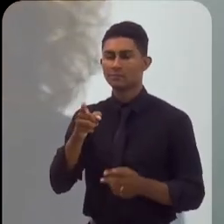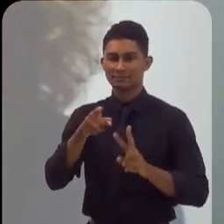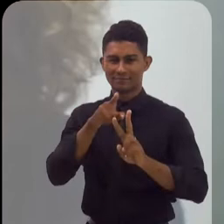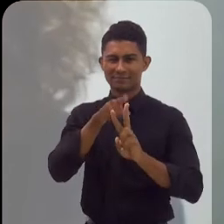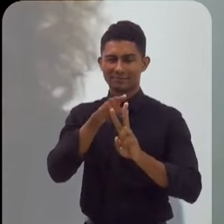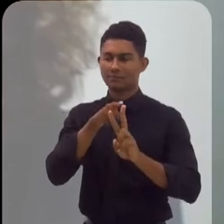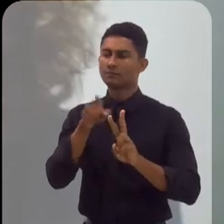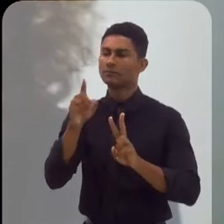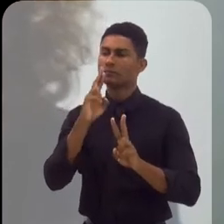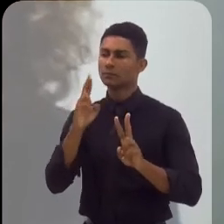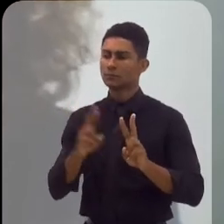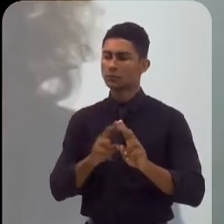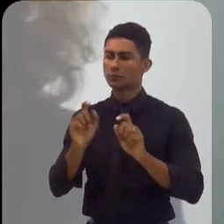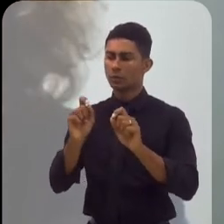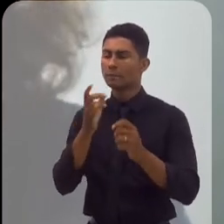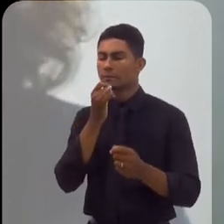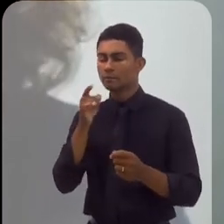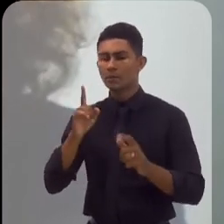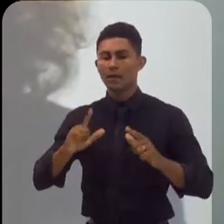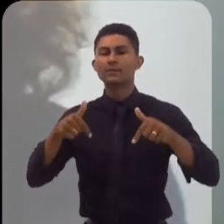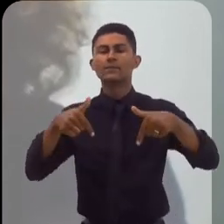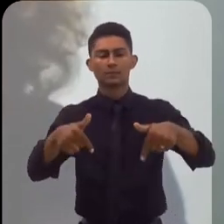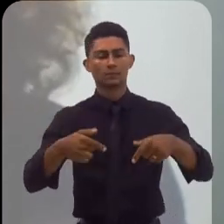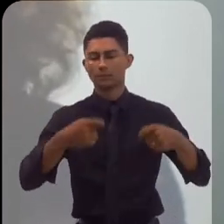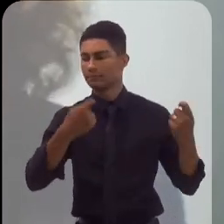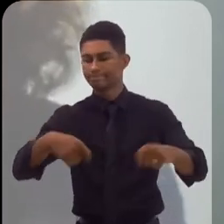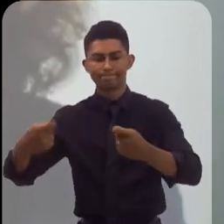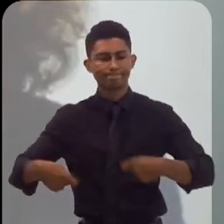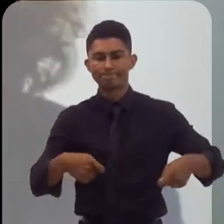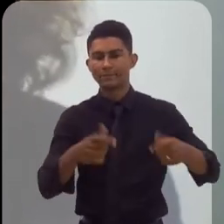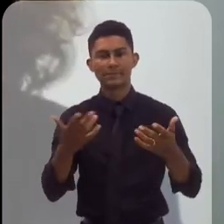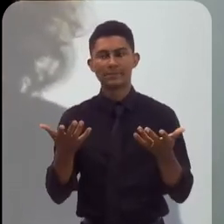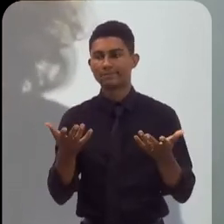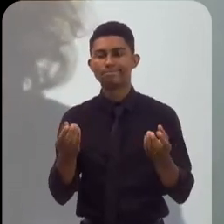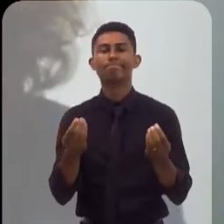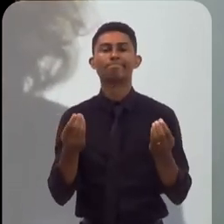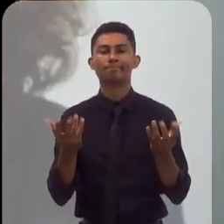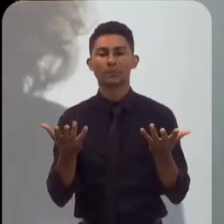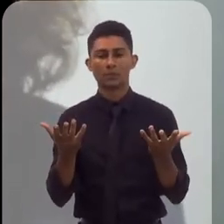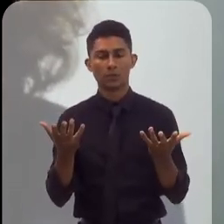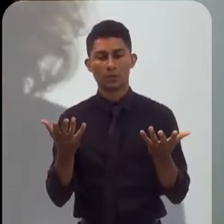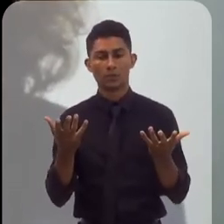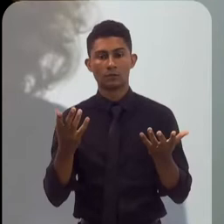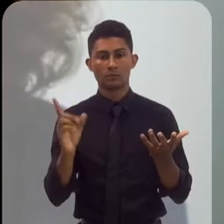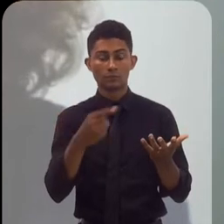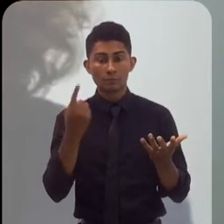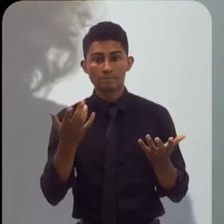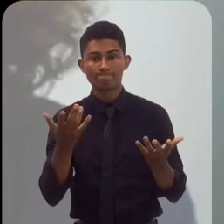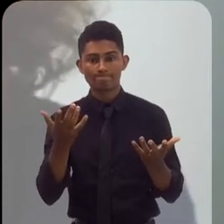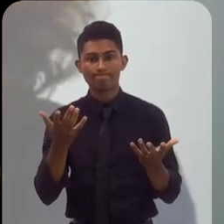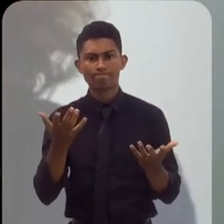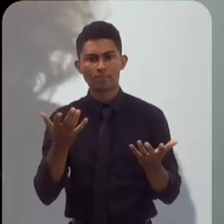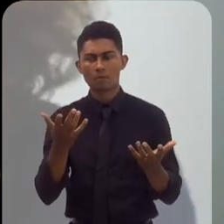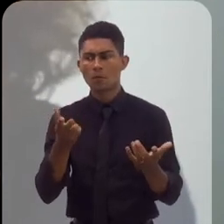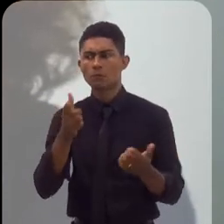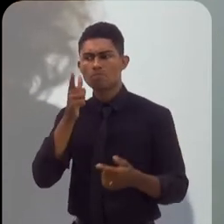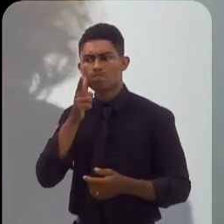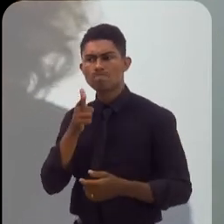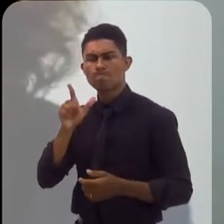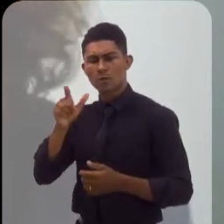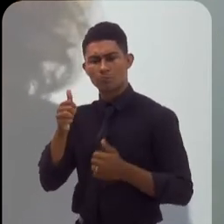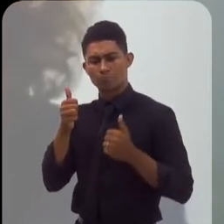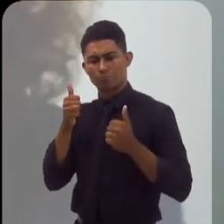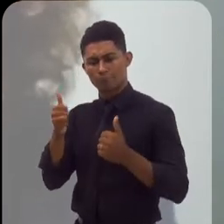Eduardo, que ações que são necessárias para que a gente possa não só ser um